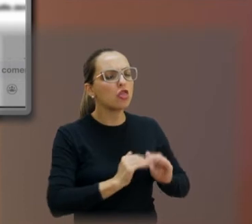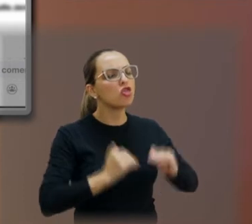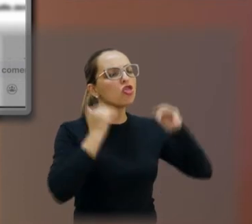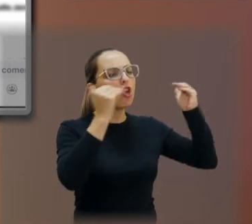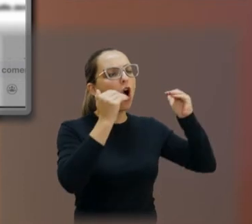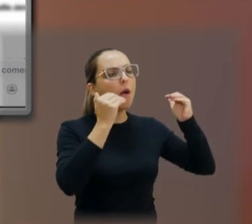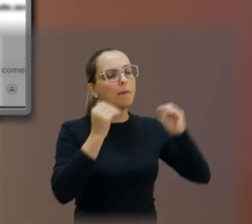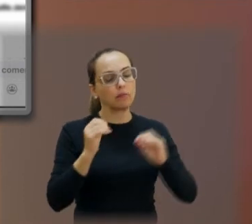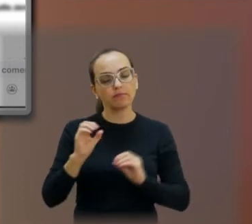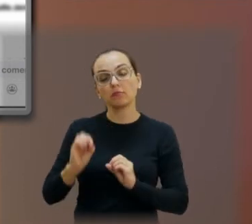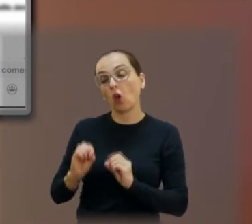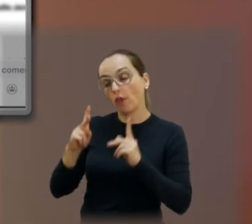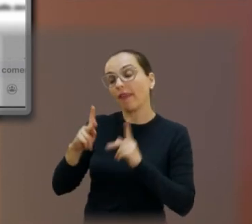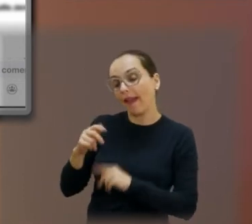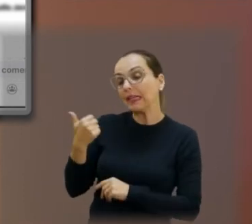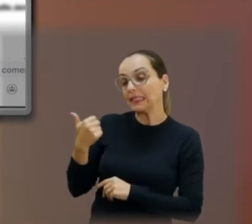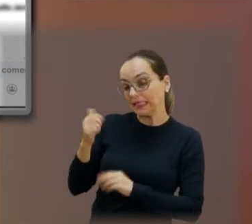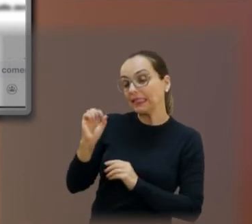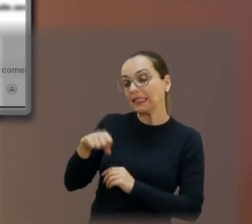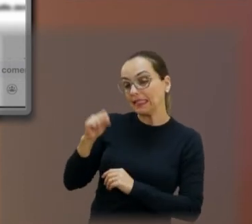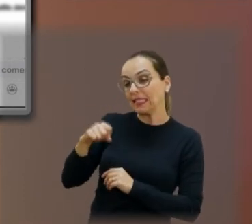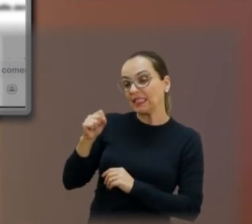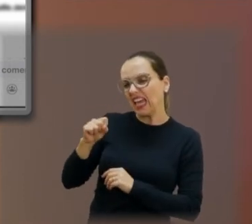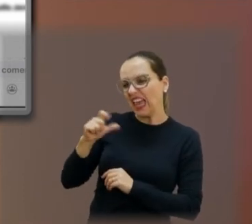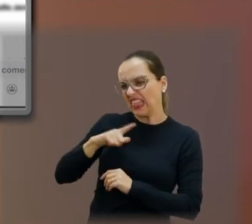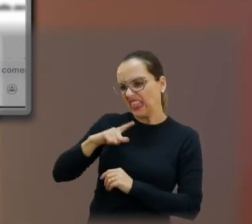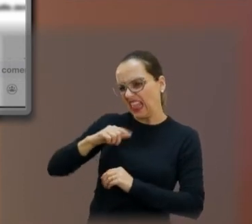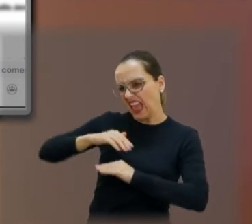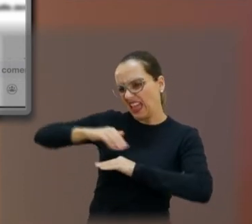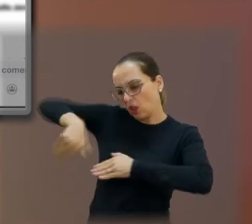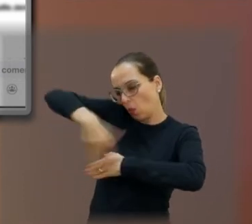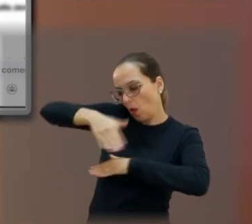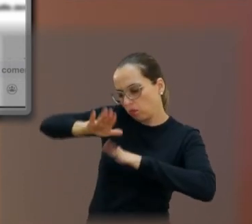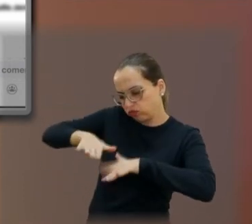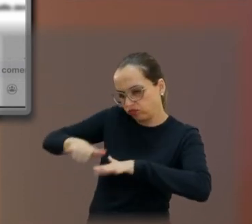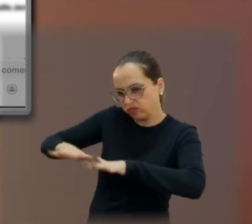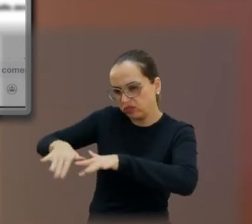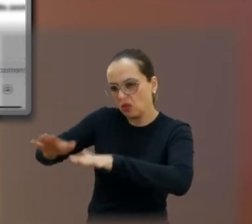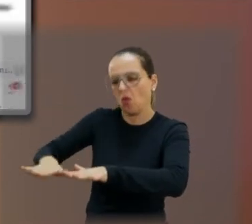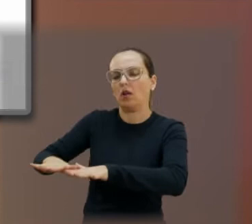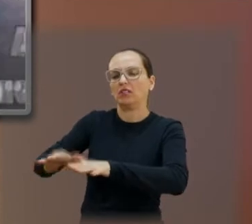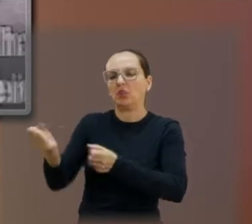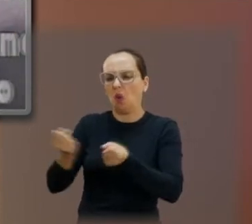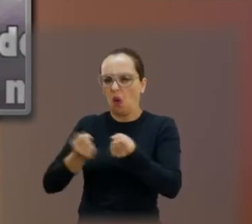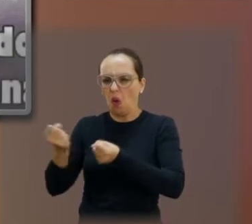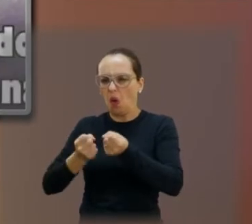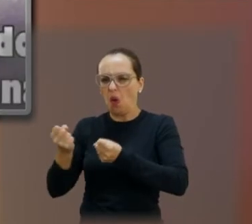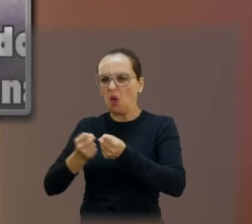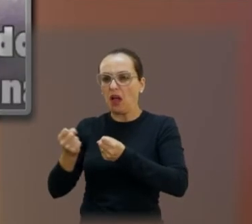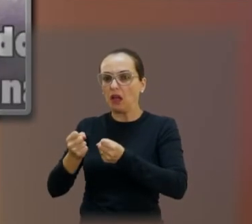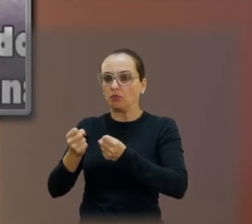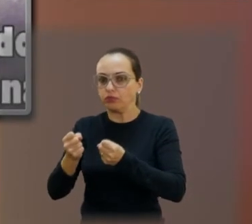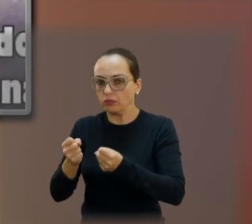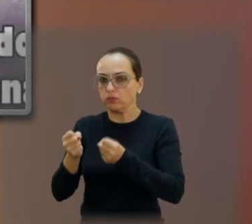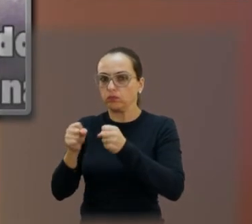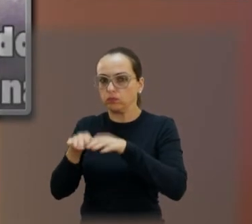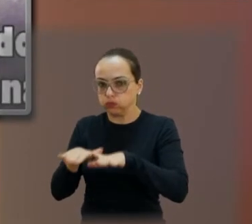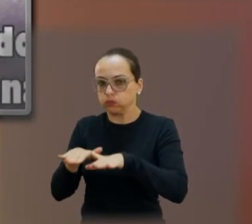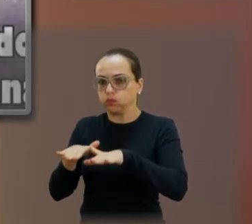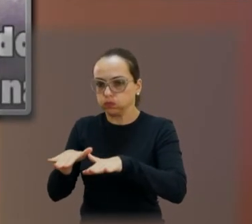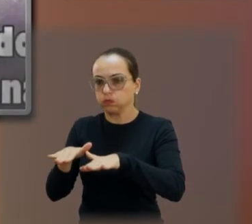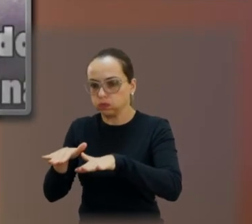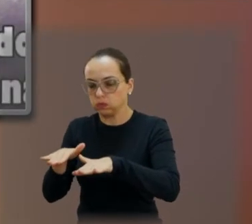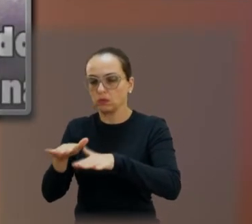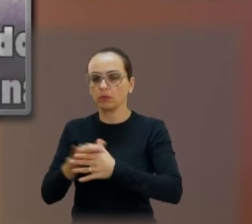buracos, não dá para engatar a segunda. Infelizmente, é a realidade aqui. Próxima foto, por favor. É de um ponto de